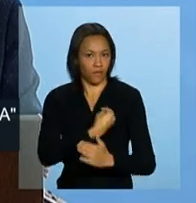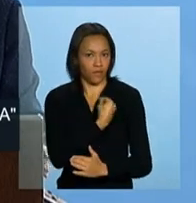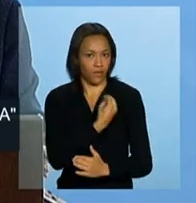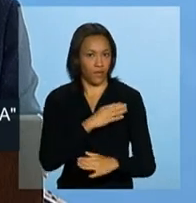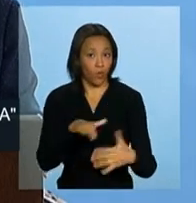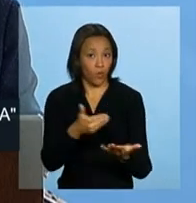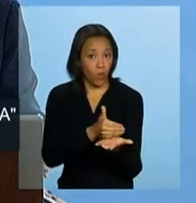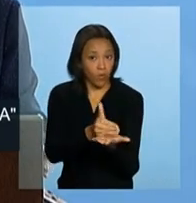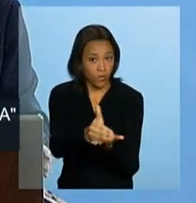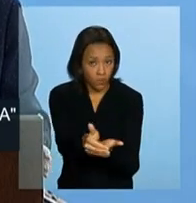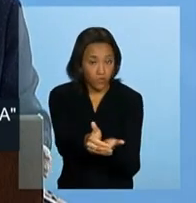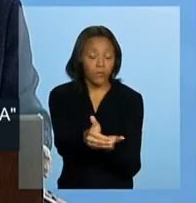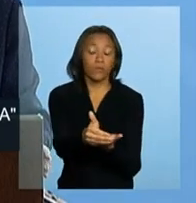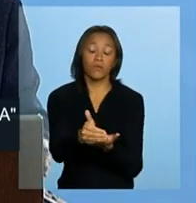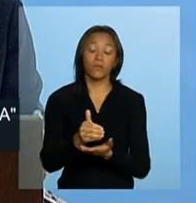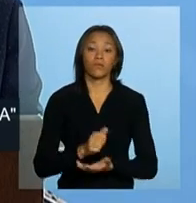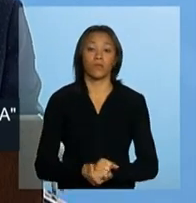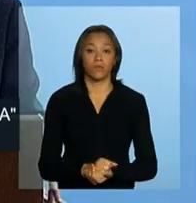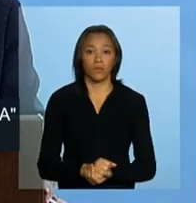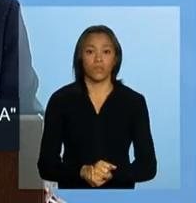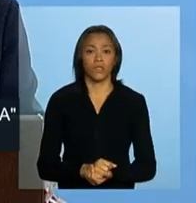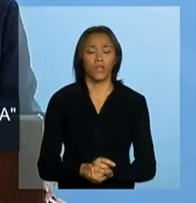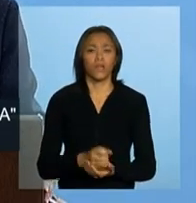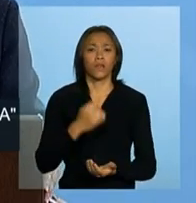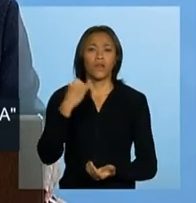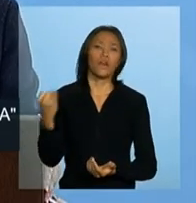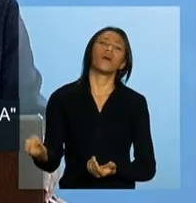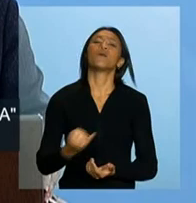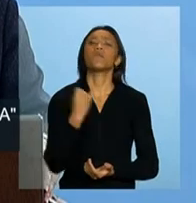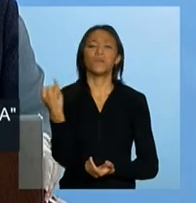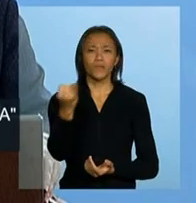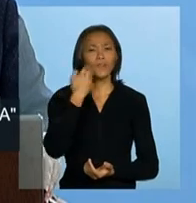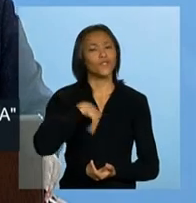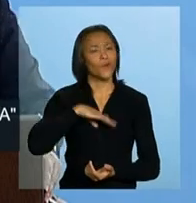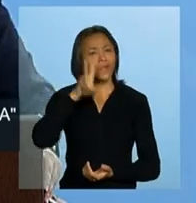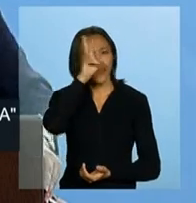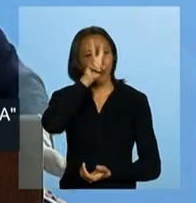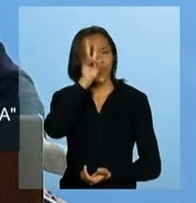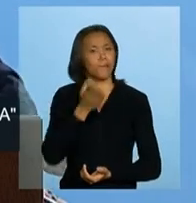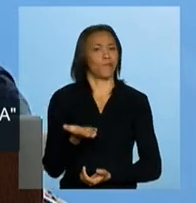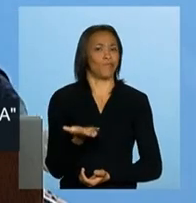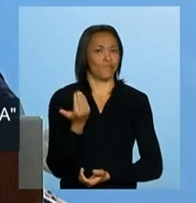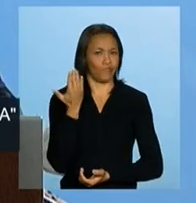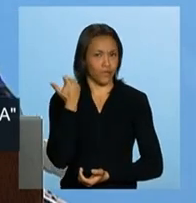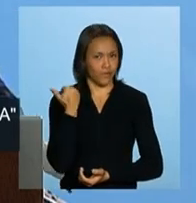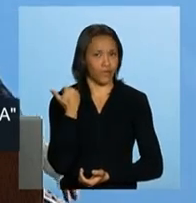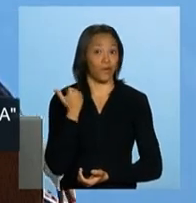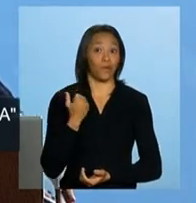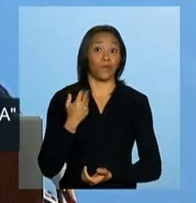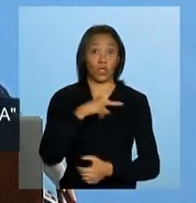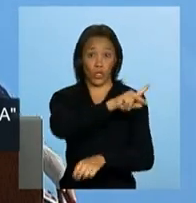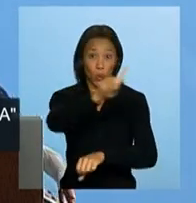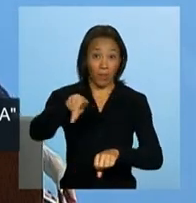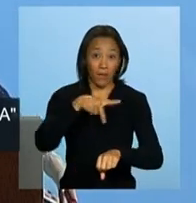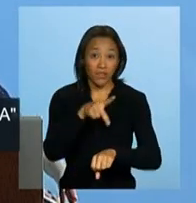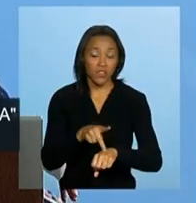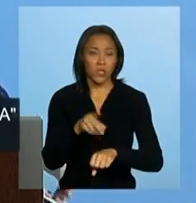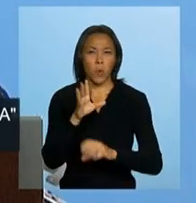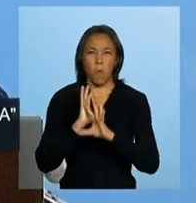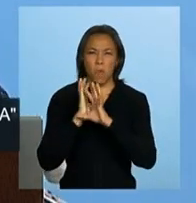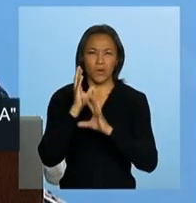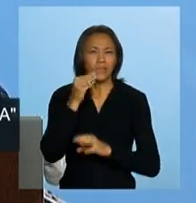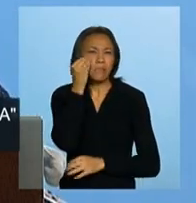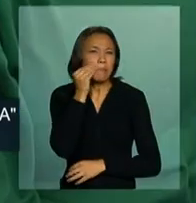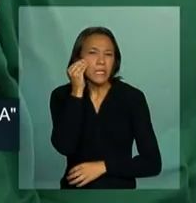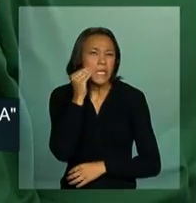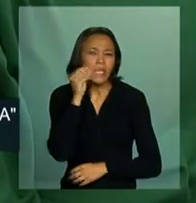começarmos, é importante que a gente lembre o passado. O máximo que o Brasil teve de experiência em fazer